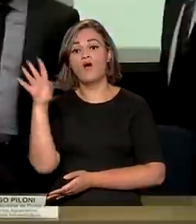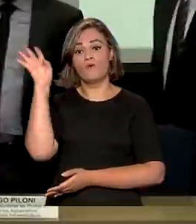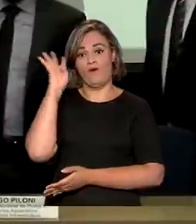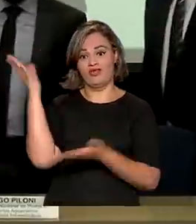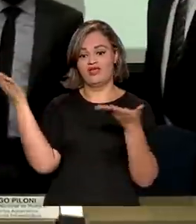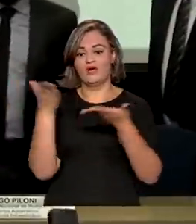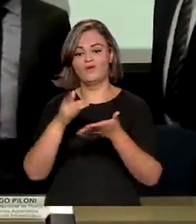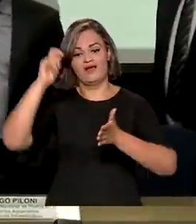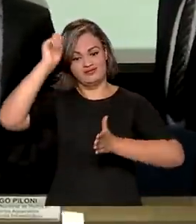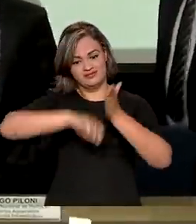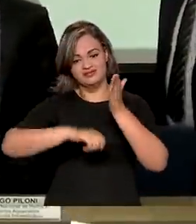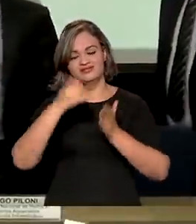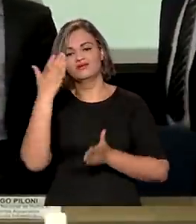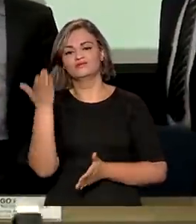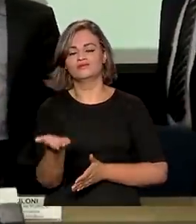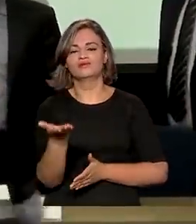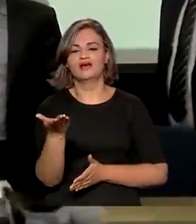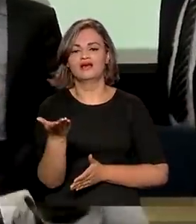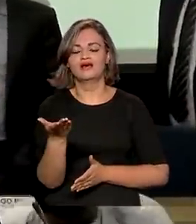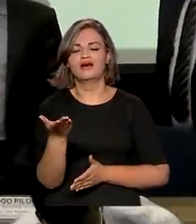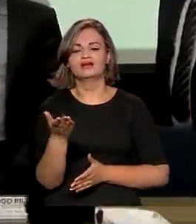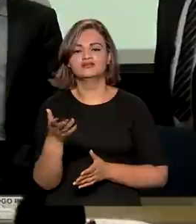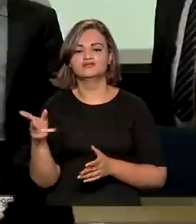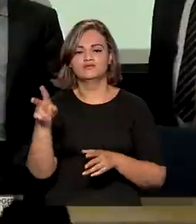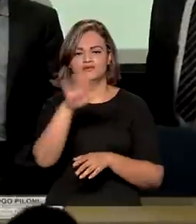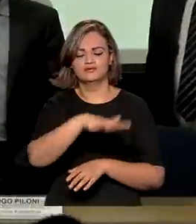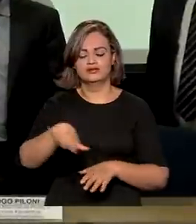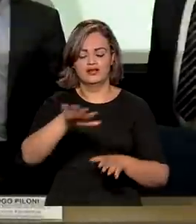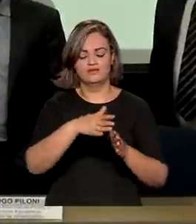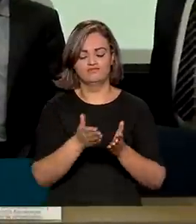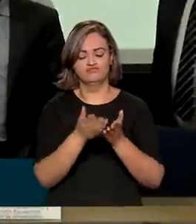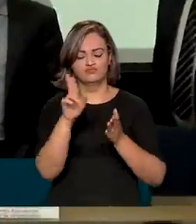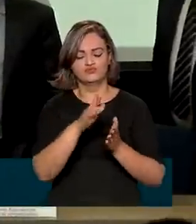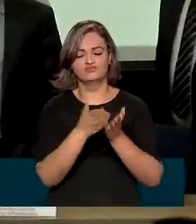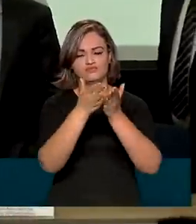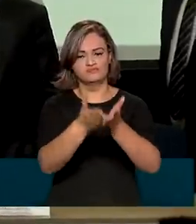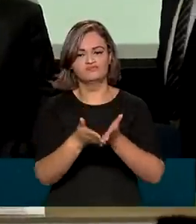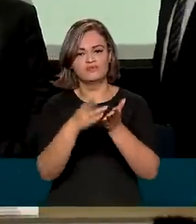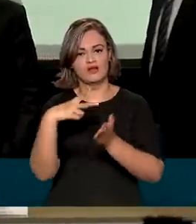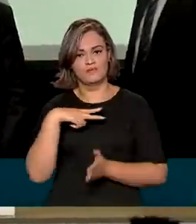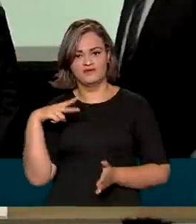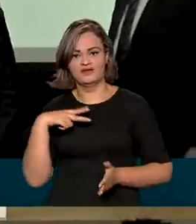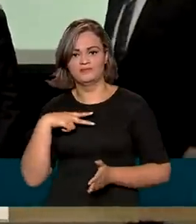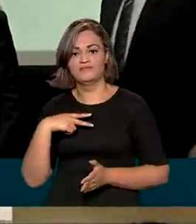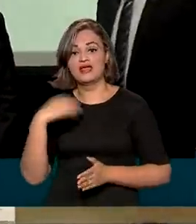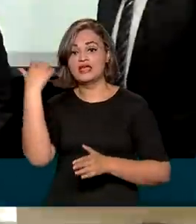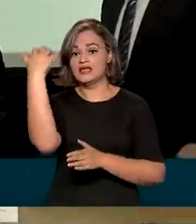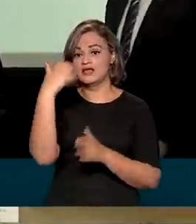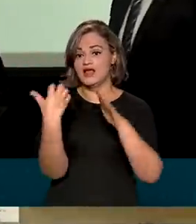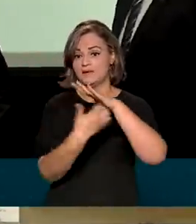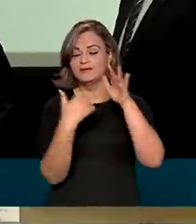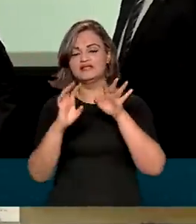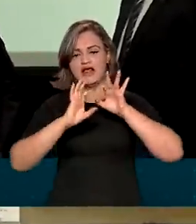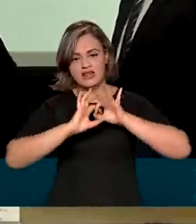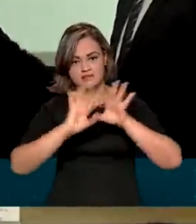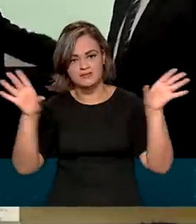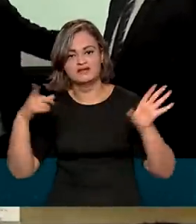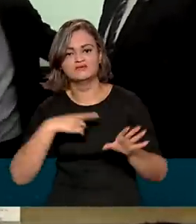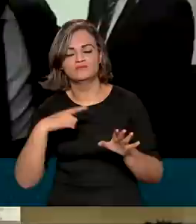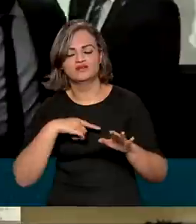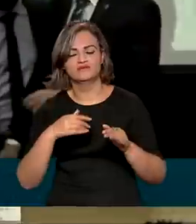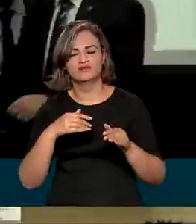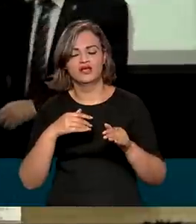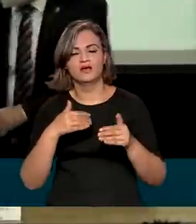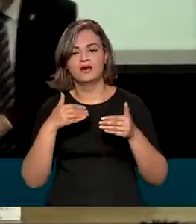-feira, com a assinatura de contratos da exploração de terminais de uso privado. As empresas que receberam a autorização do Ministério da